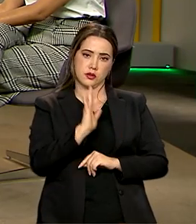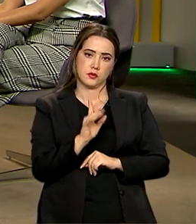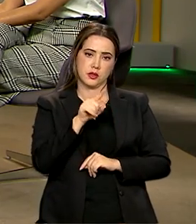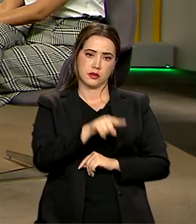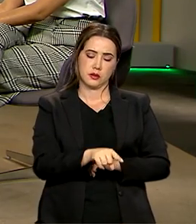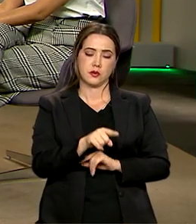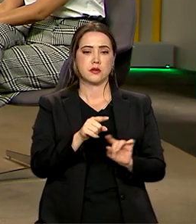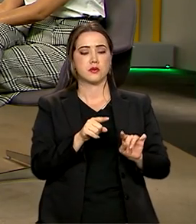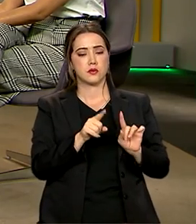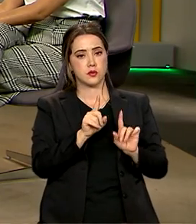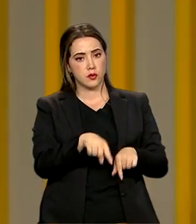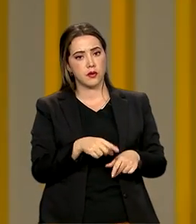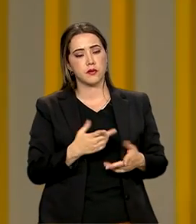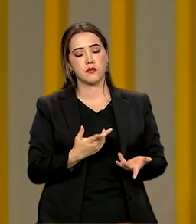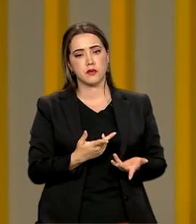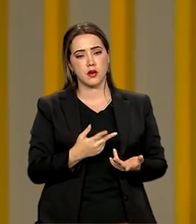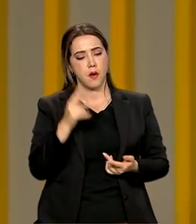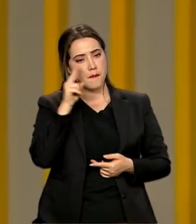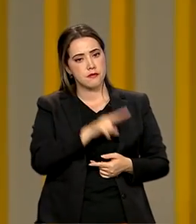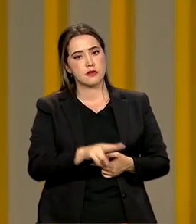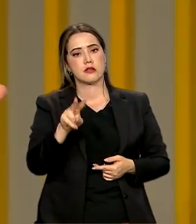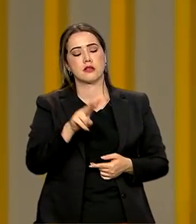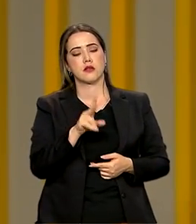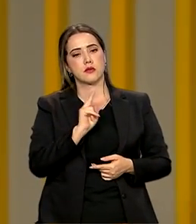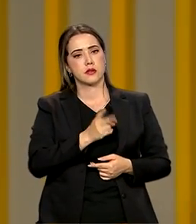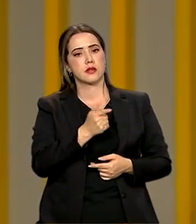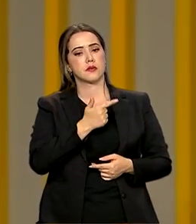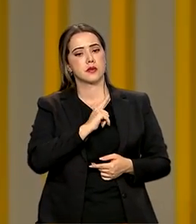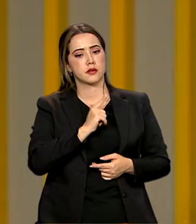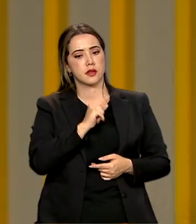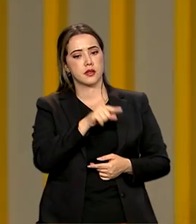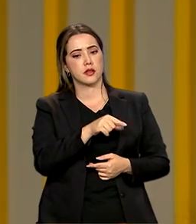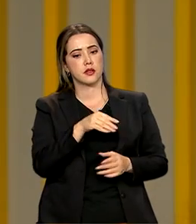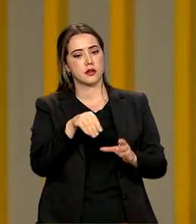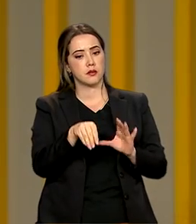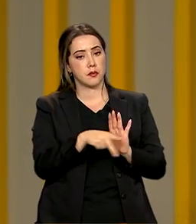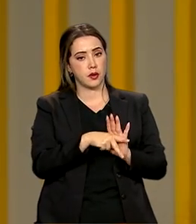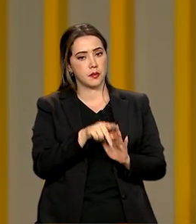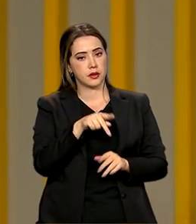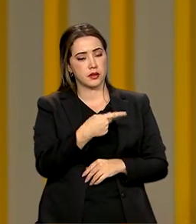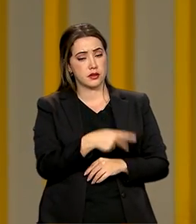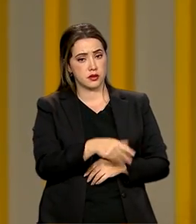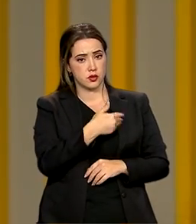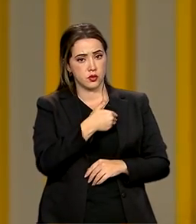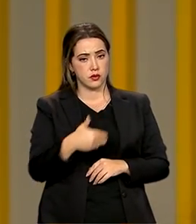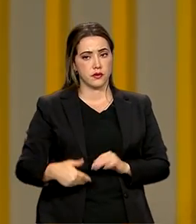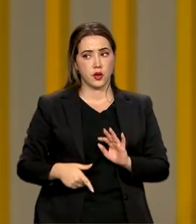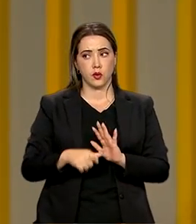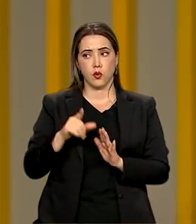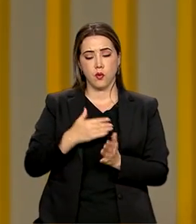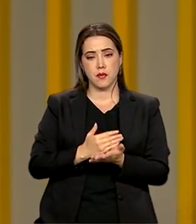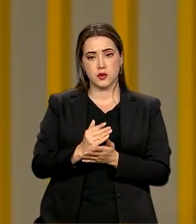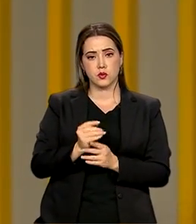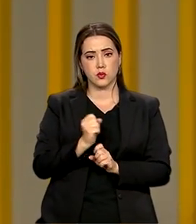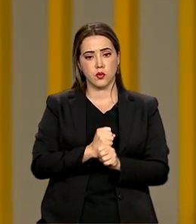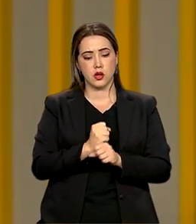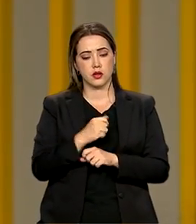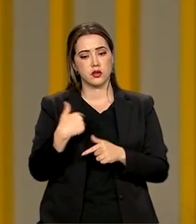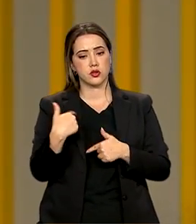isso é uma visão que sempre se teve nesse governo, já desde o início do ano, nós trabalhamos essa